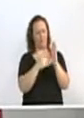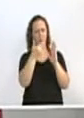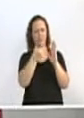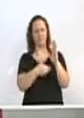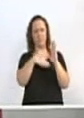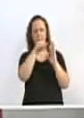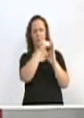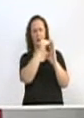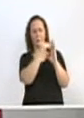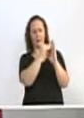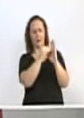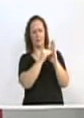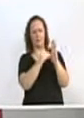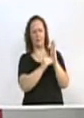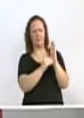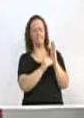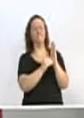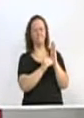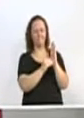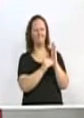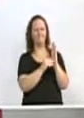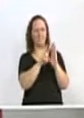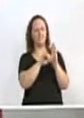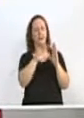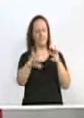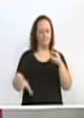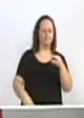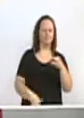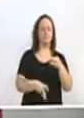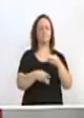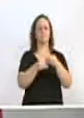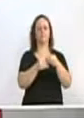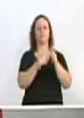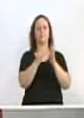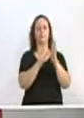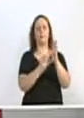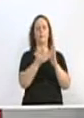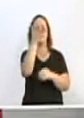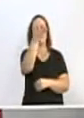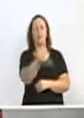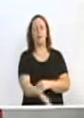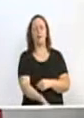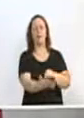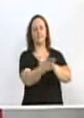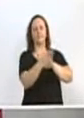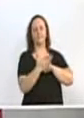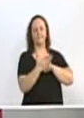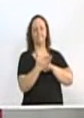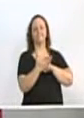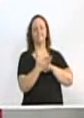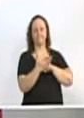talvez possam complementar a pauta que V. Exª trouxe.